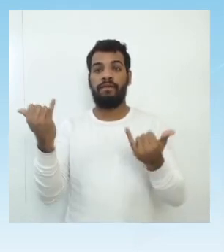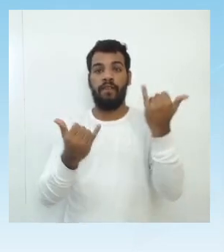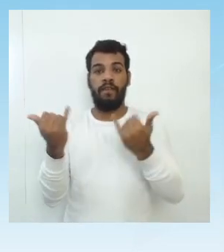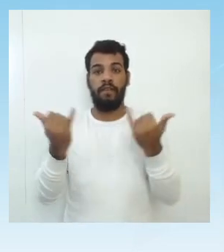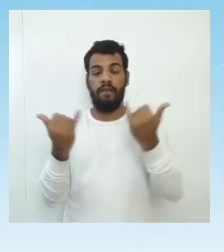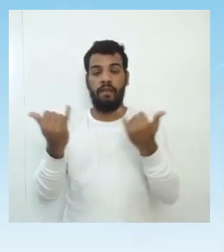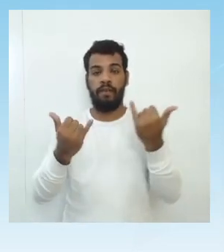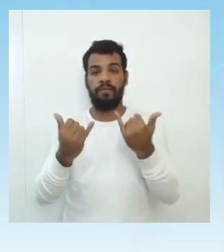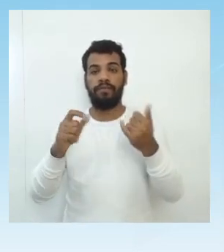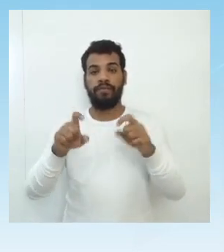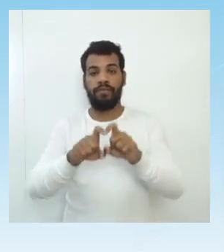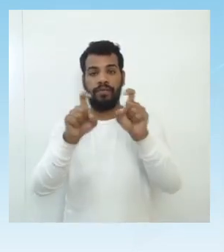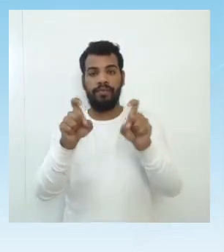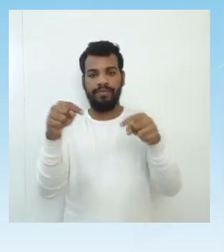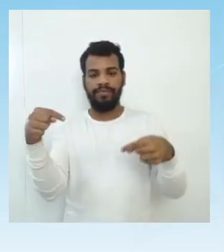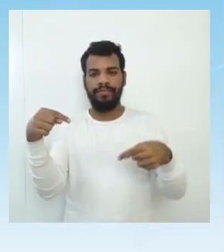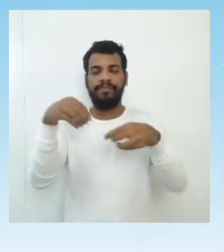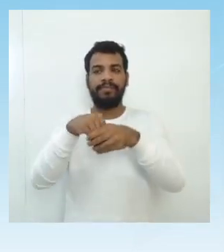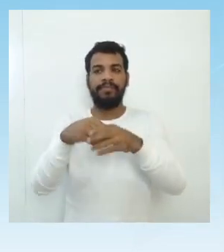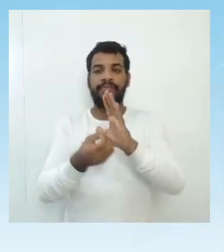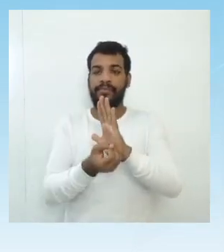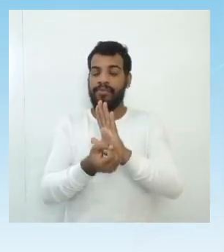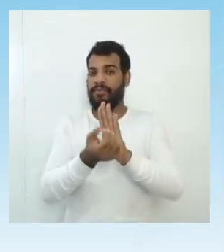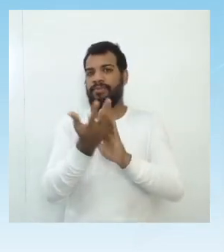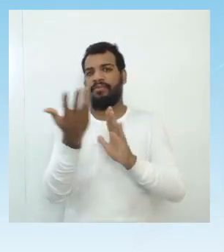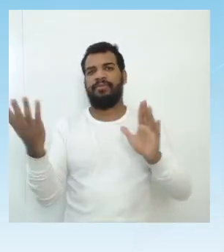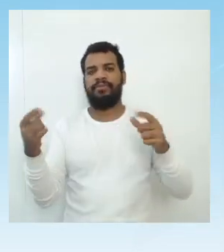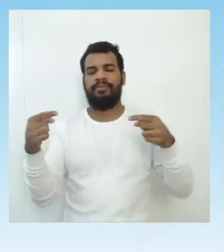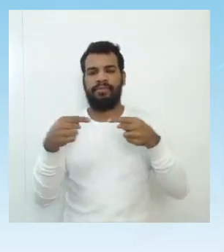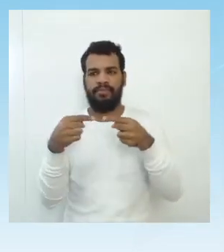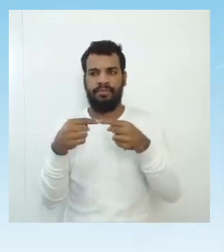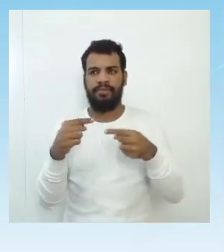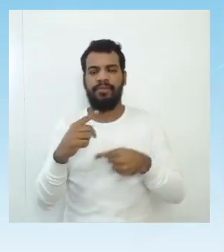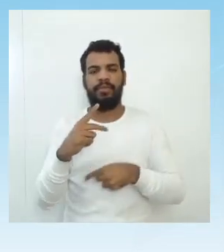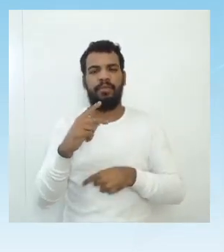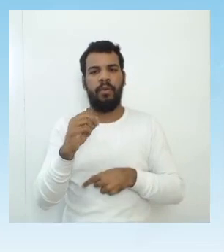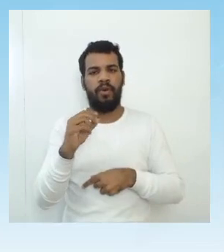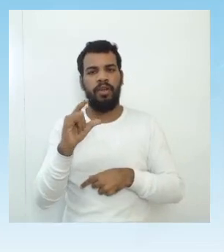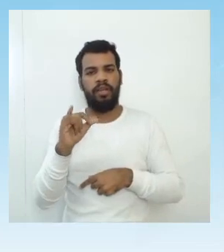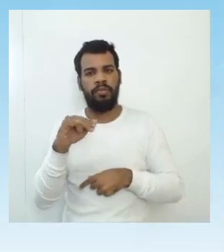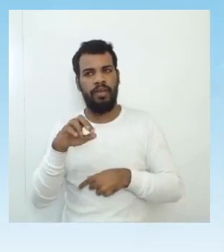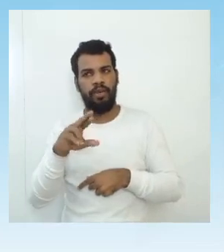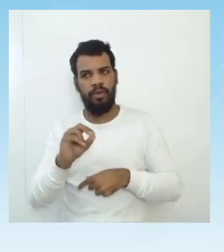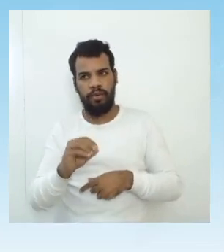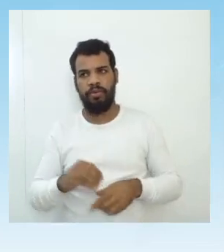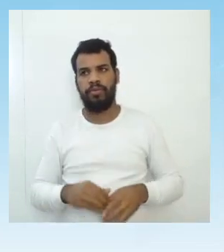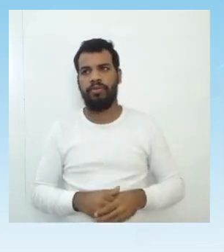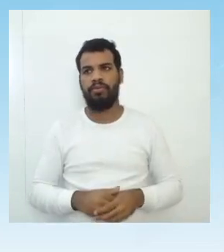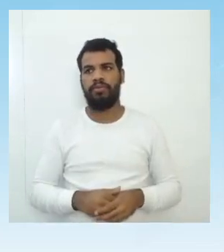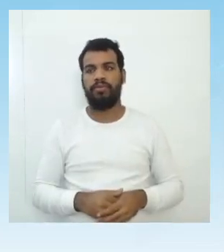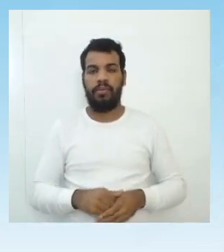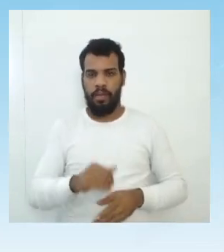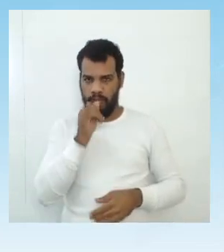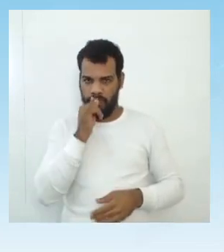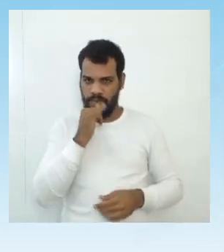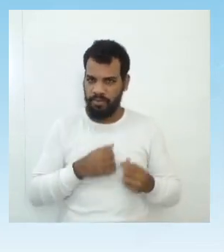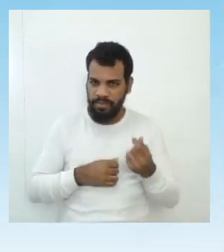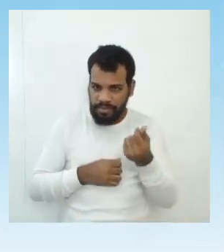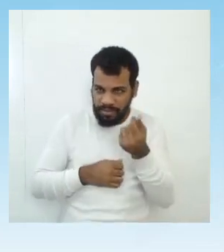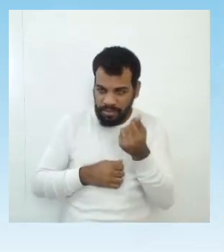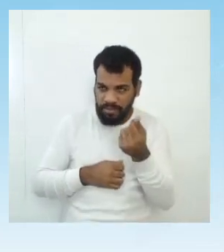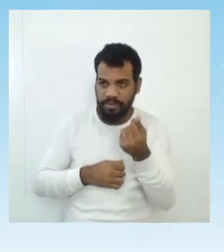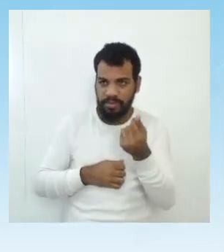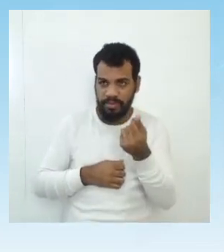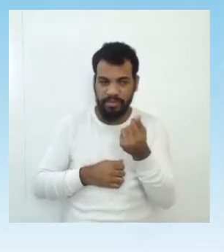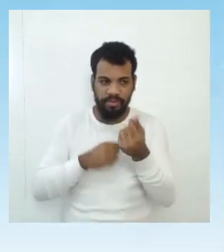de computadores e nos grandes servidores de internet. Por exemplo, o dinheiro que a gente tem em